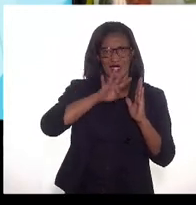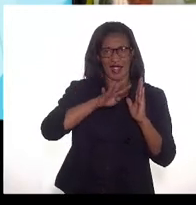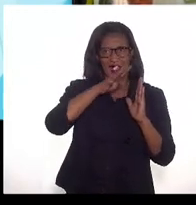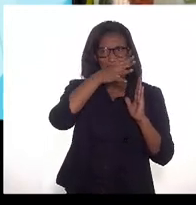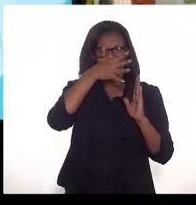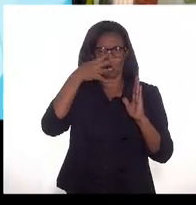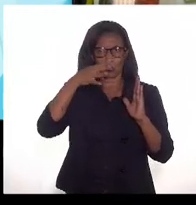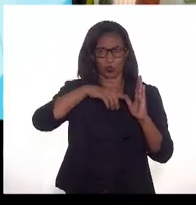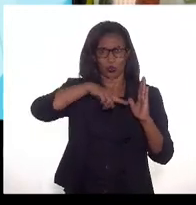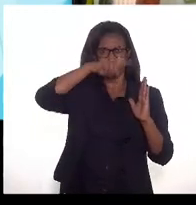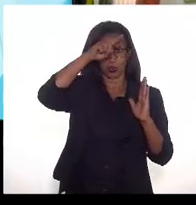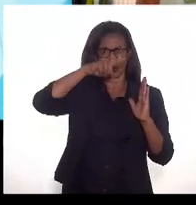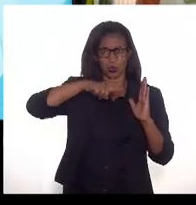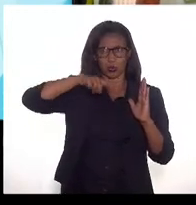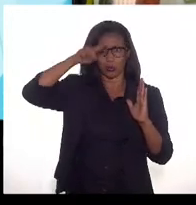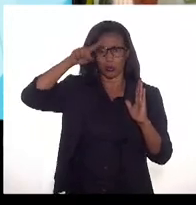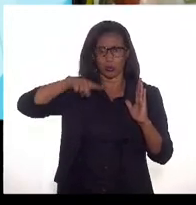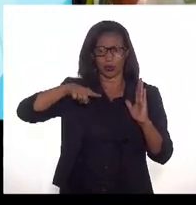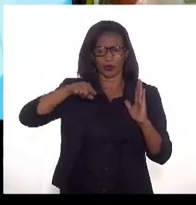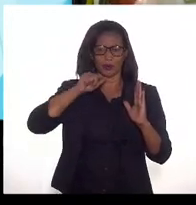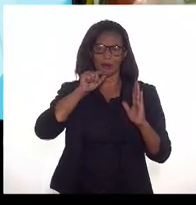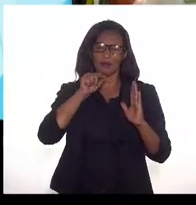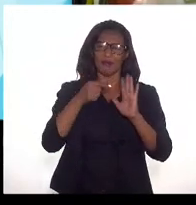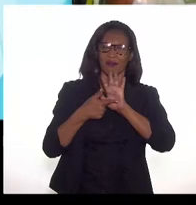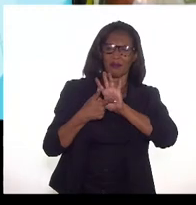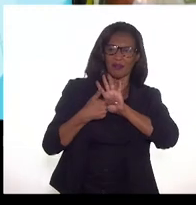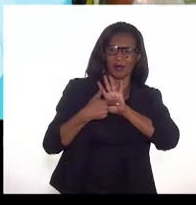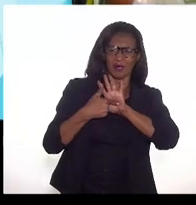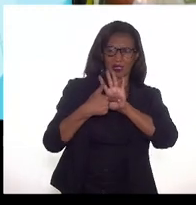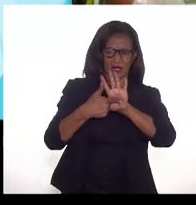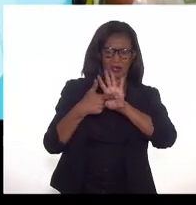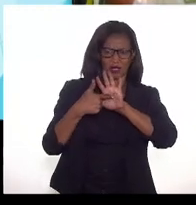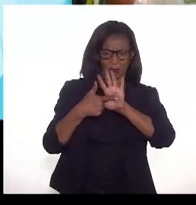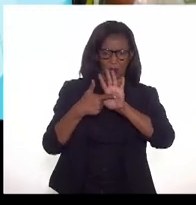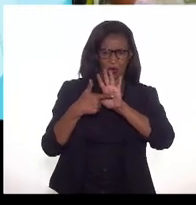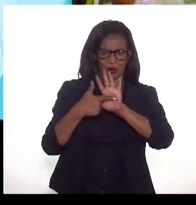porque ele está mostrando, vocês veem o meu cursor?